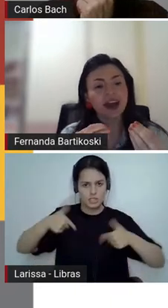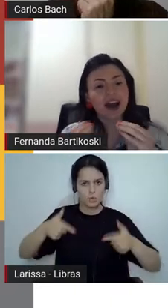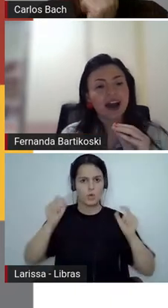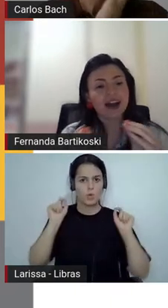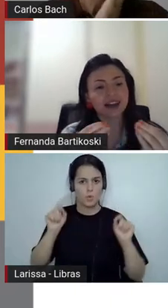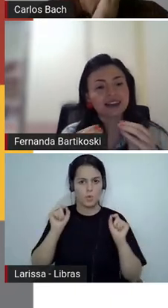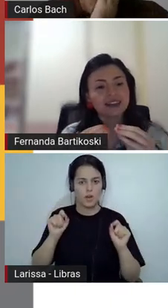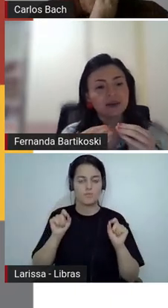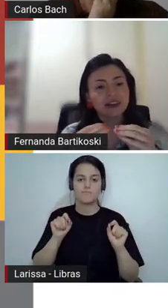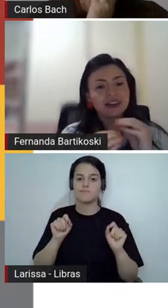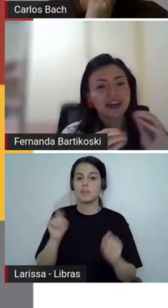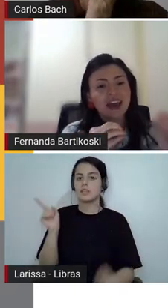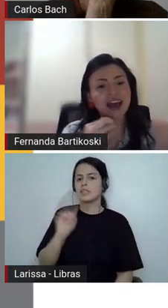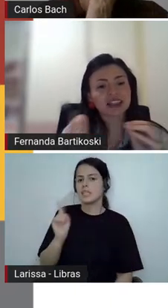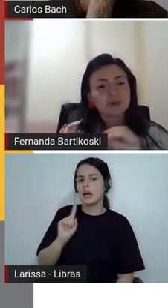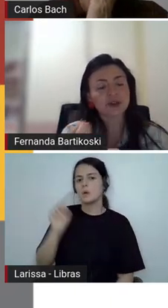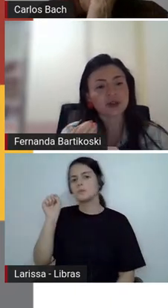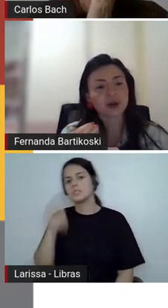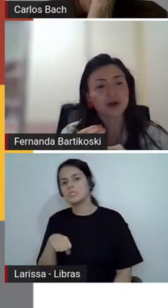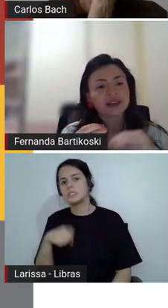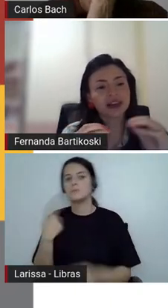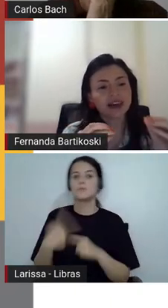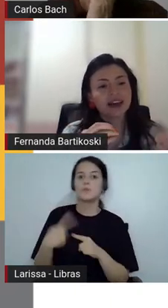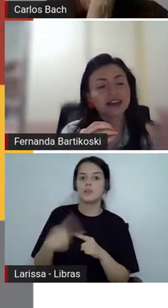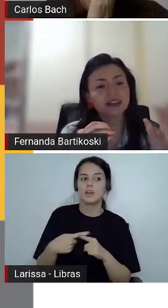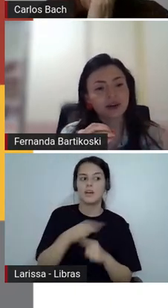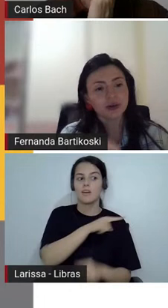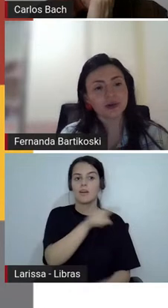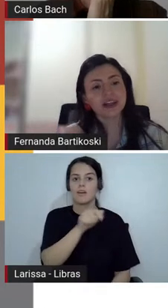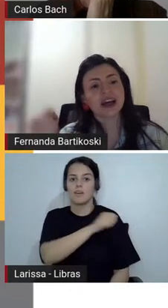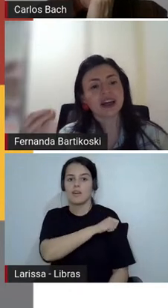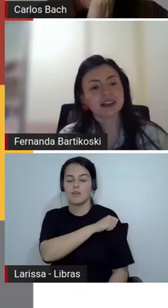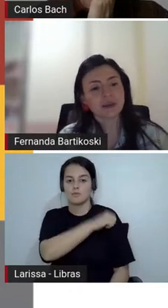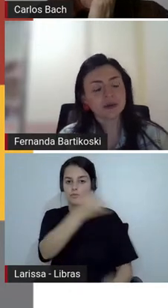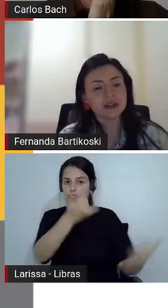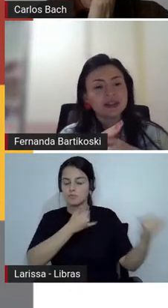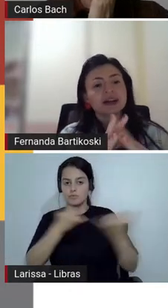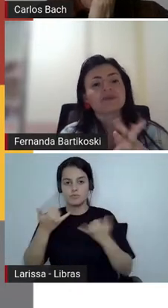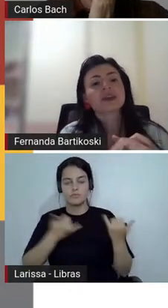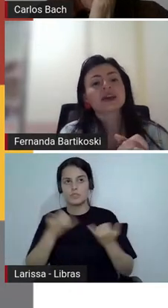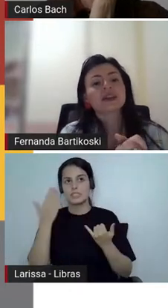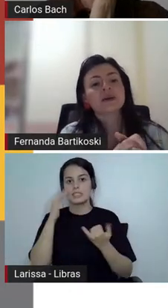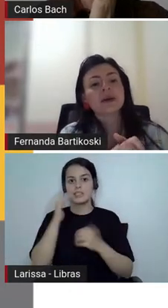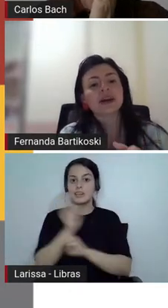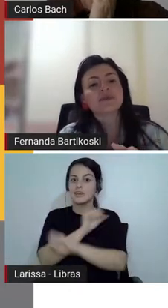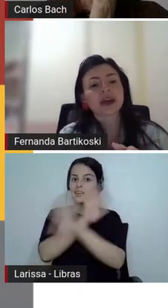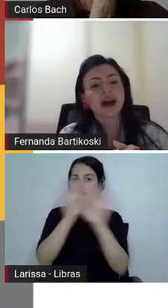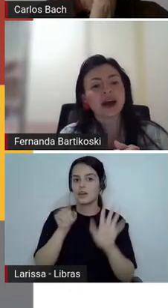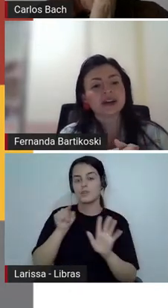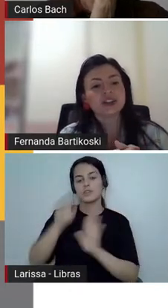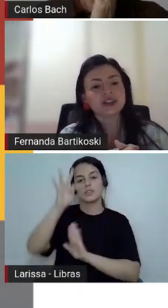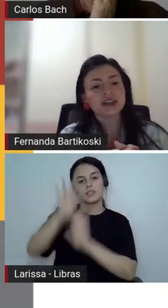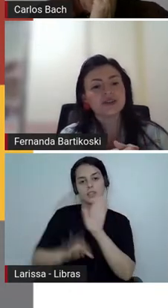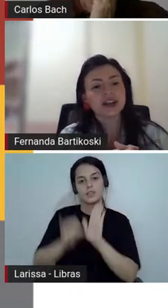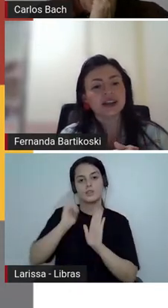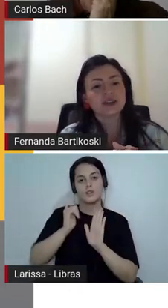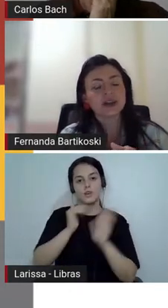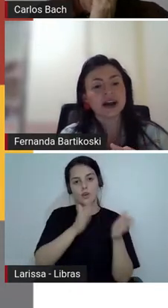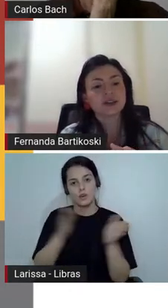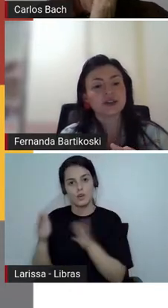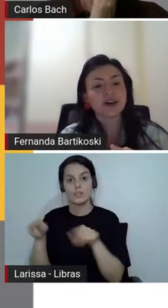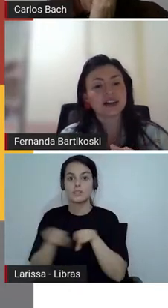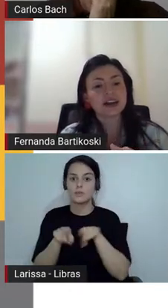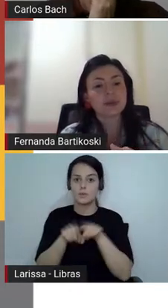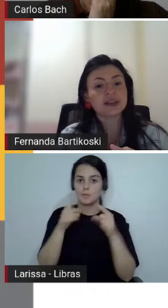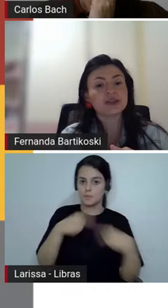qual que é a relação entre essas pessoas né da crônica e da música e também a arte de ser feliz